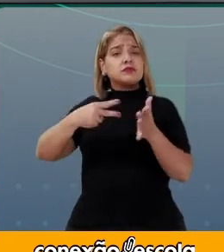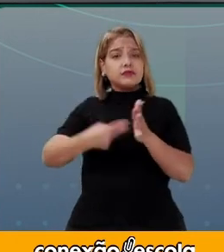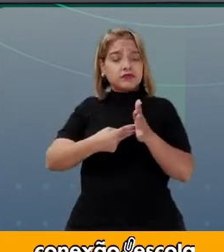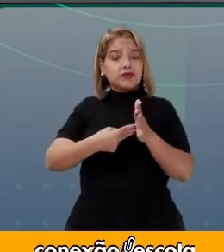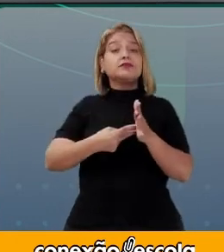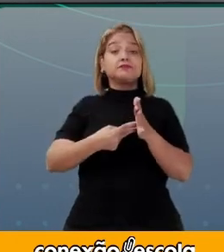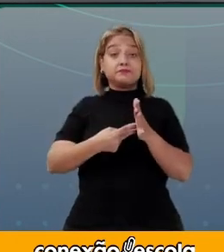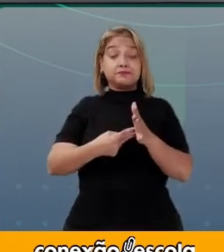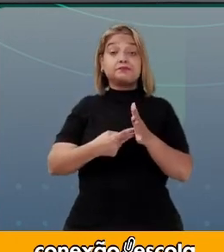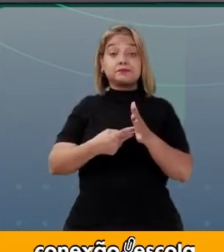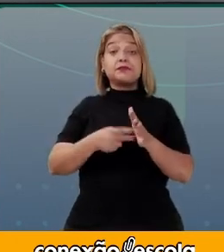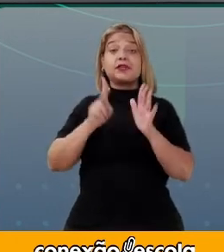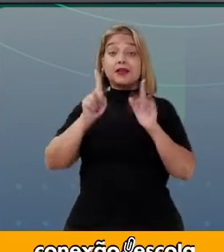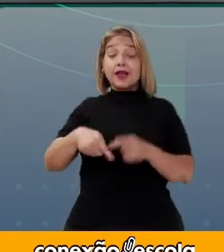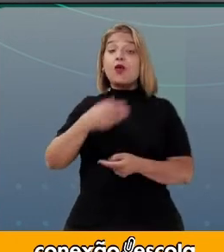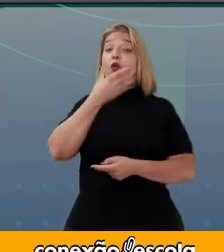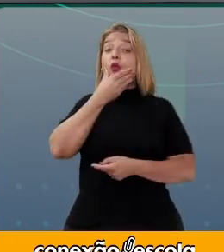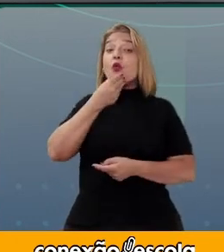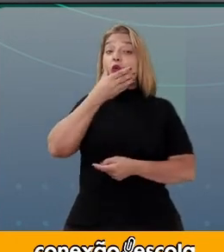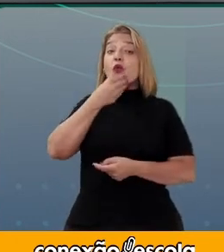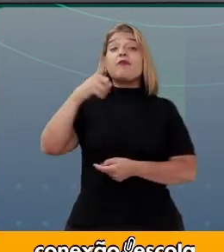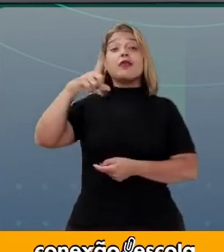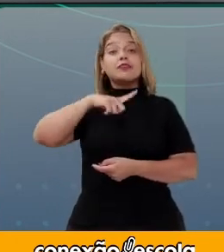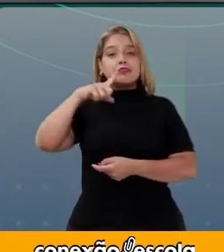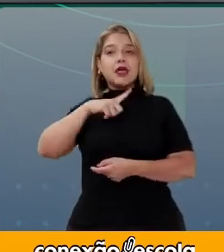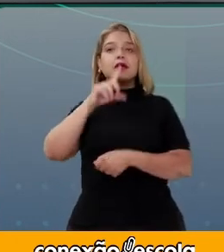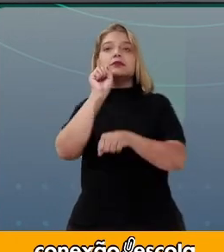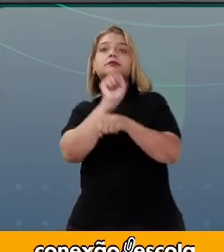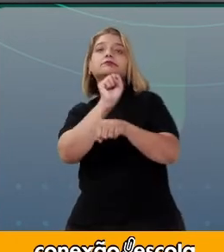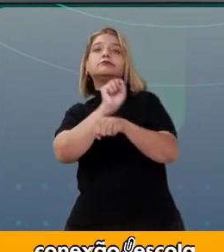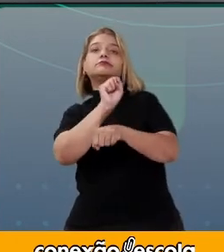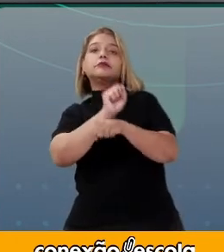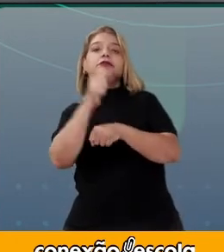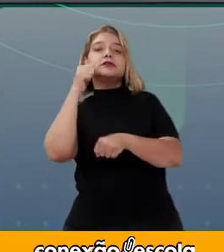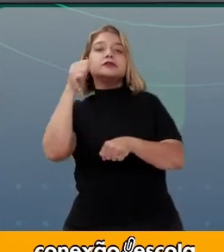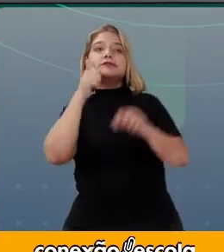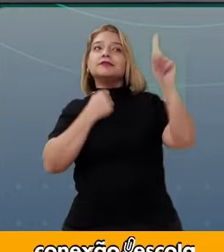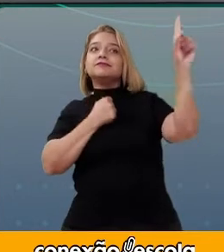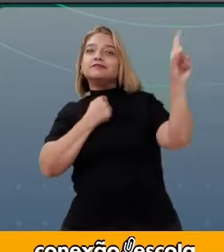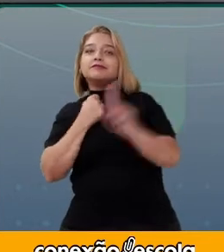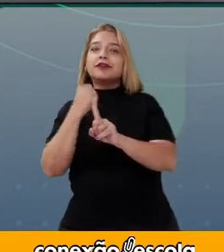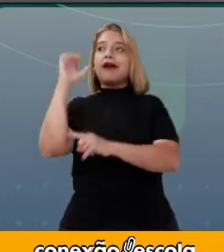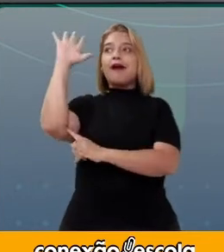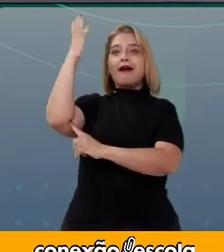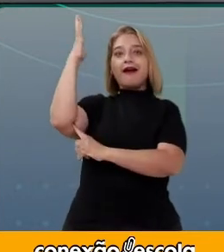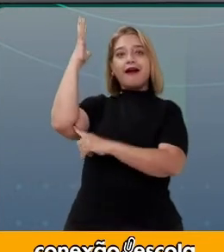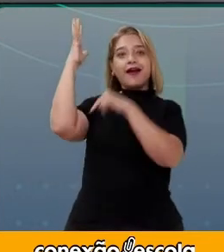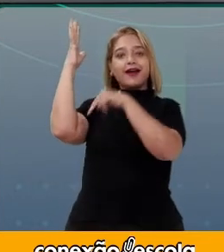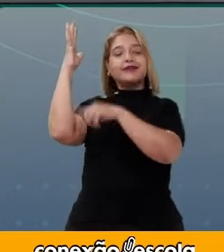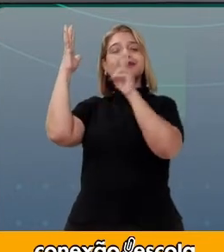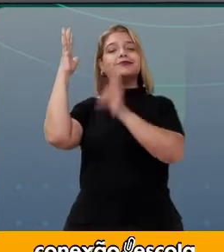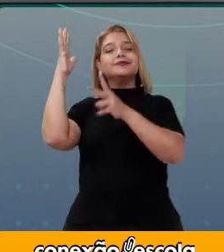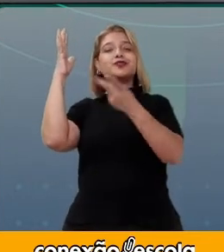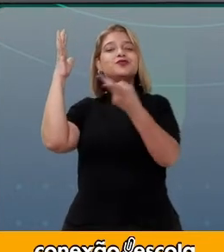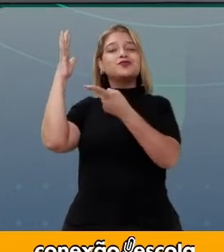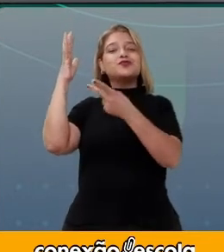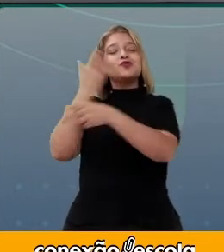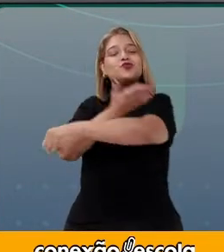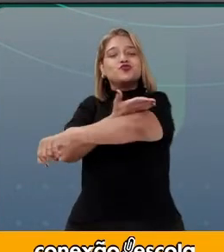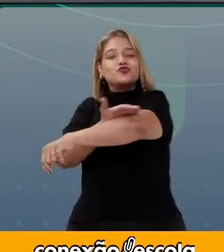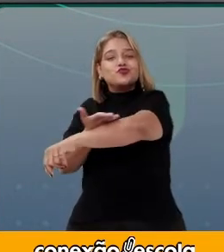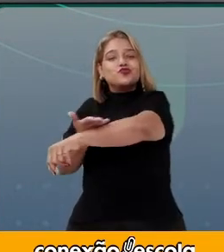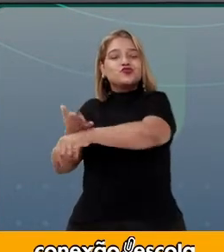Estava falando que o rapaz Estava aguardando a moça Lá na árvore Onde eles costumavam encontrar